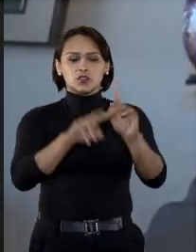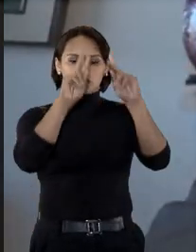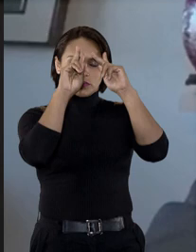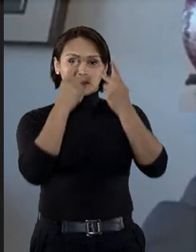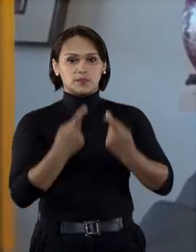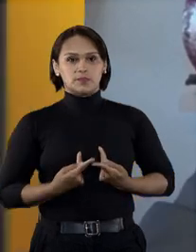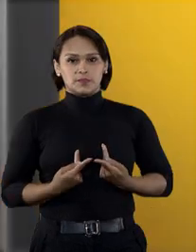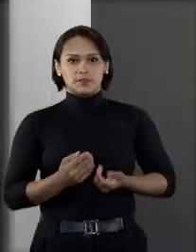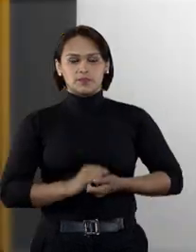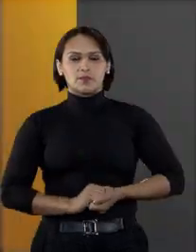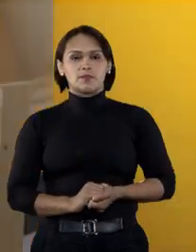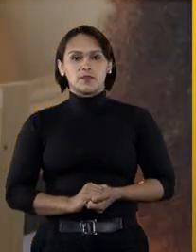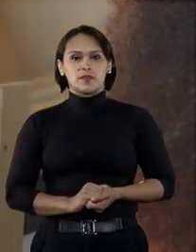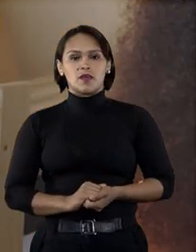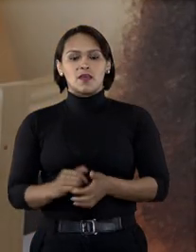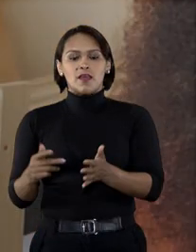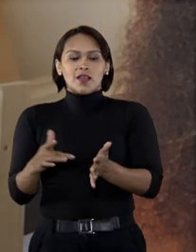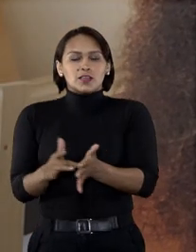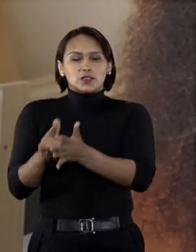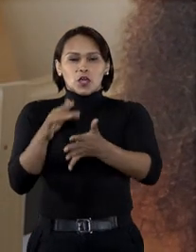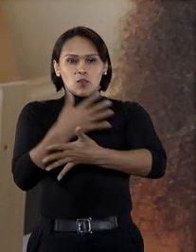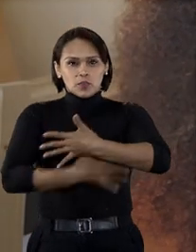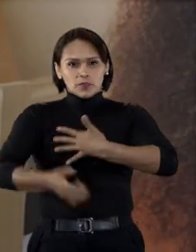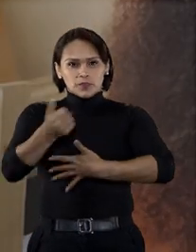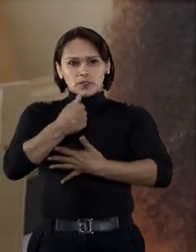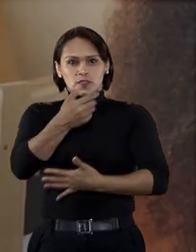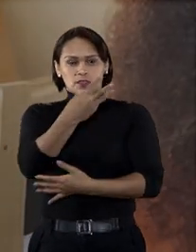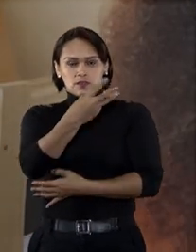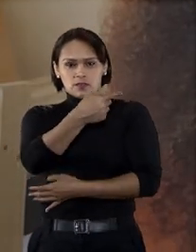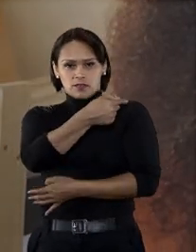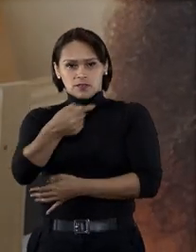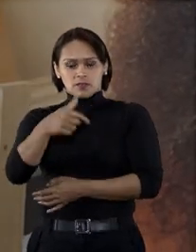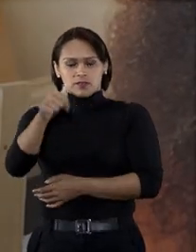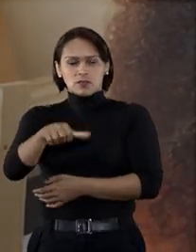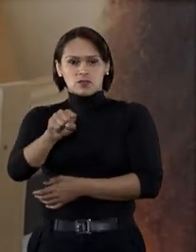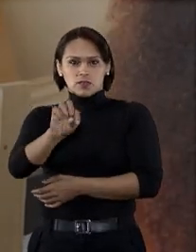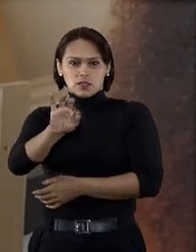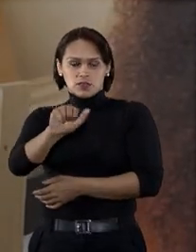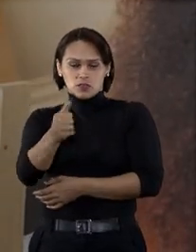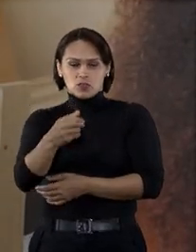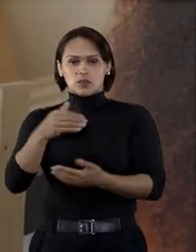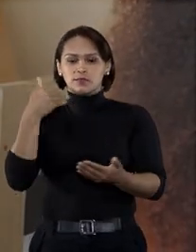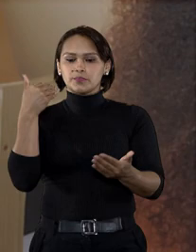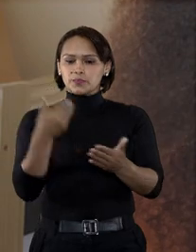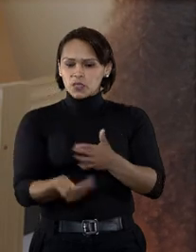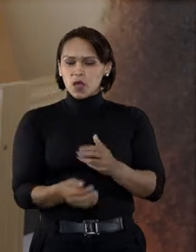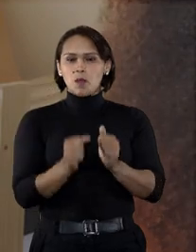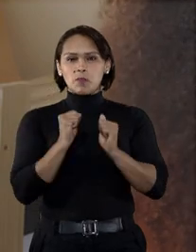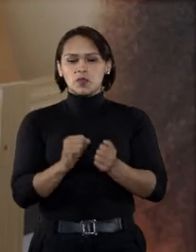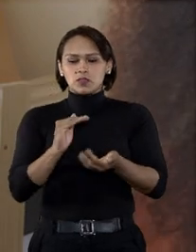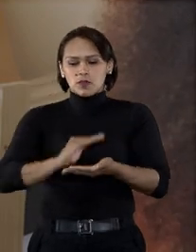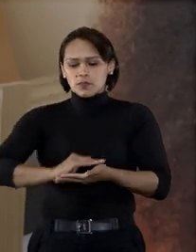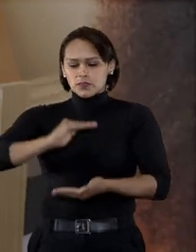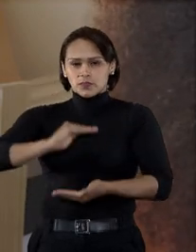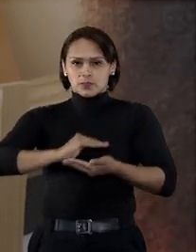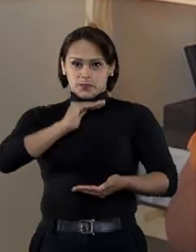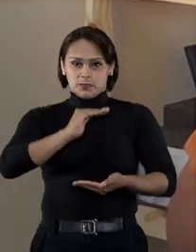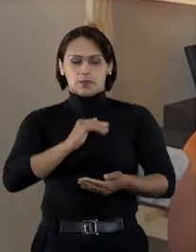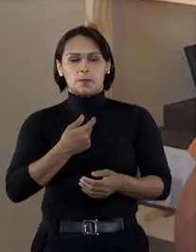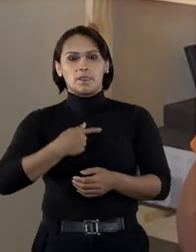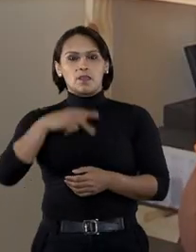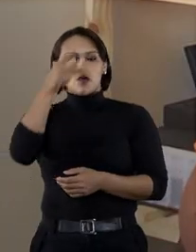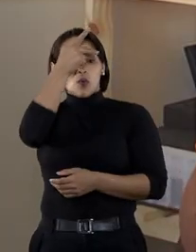direitos da personalidade. De acordo com a súmula 37 do STJ, os danos podem ser cumulados.